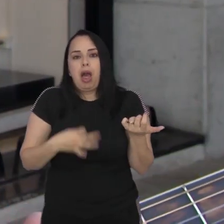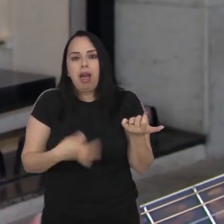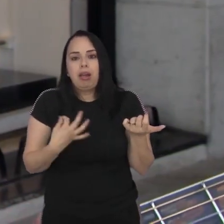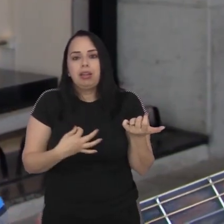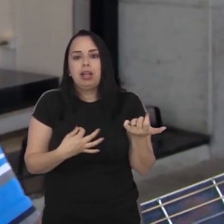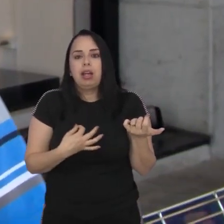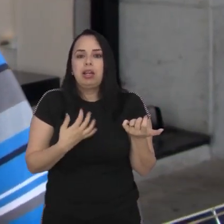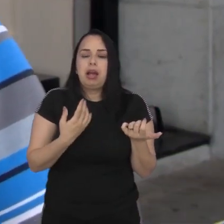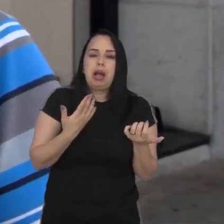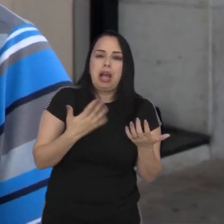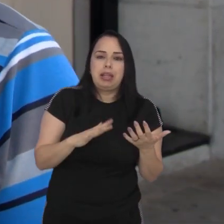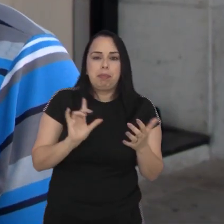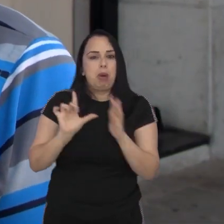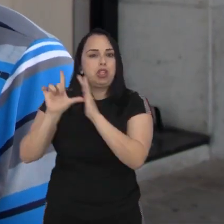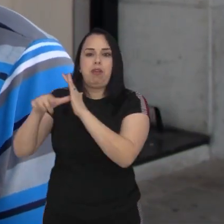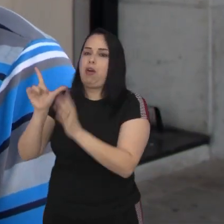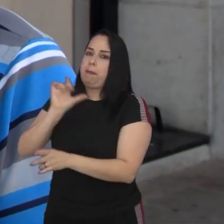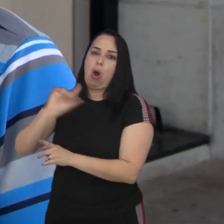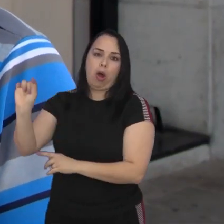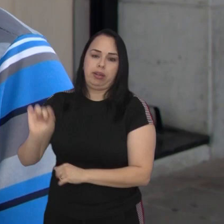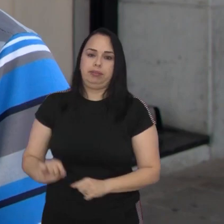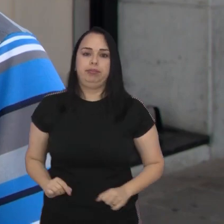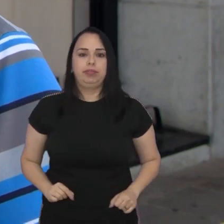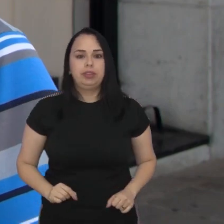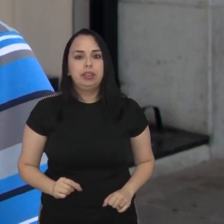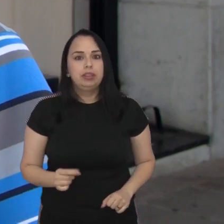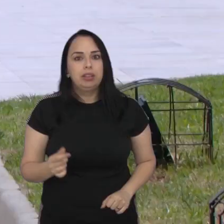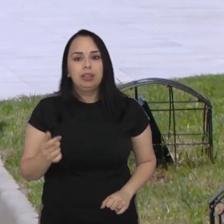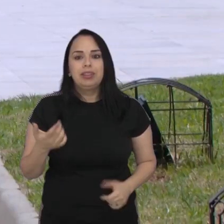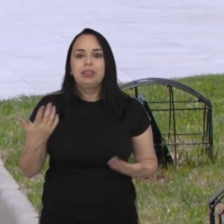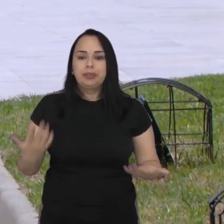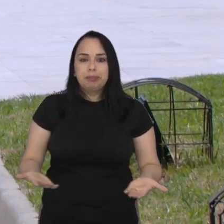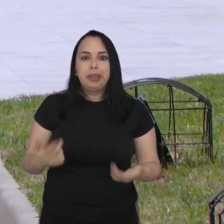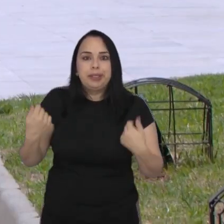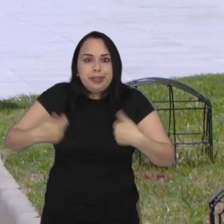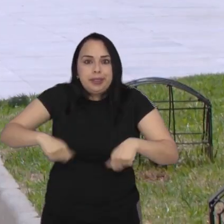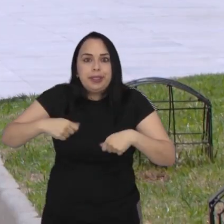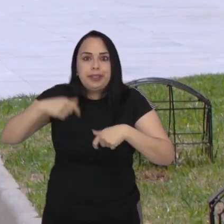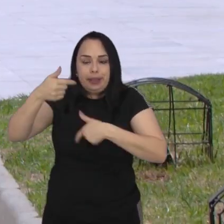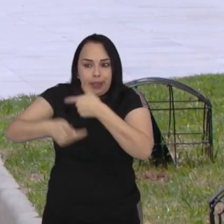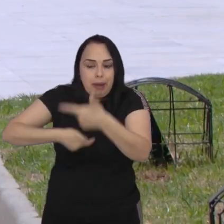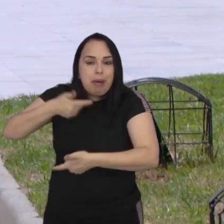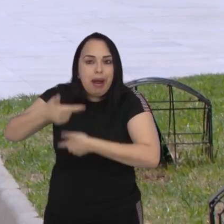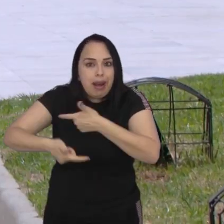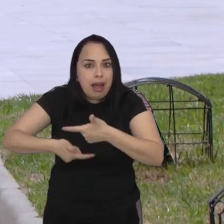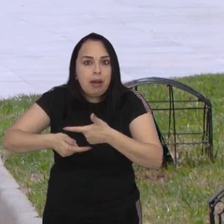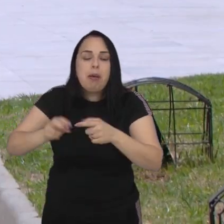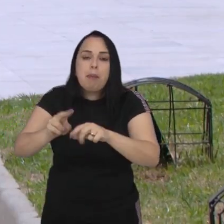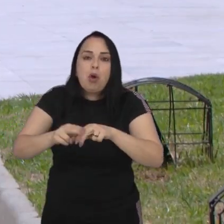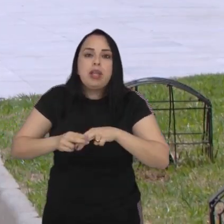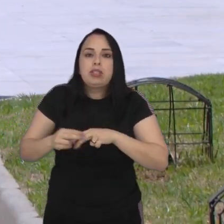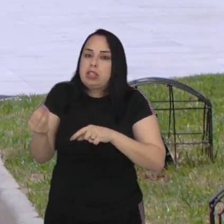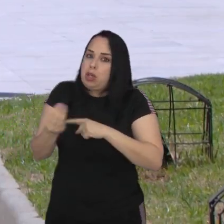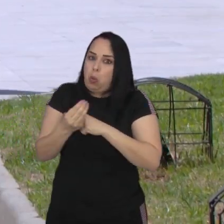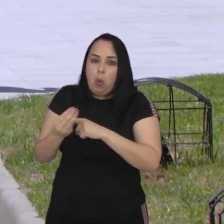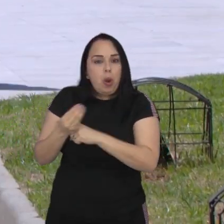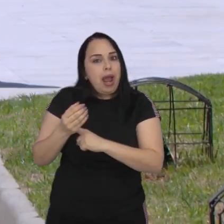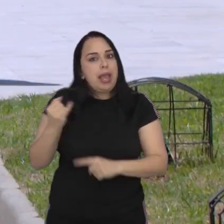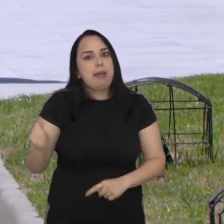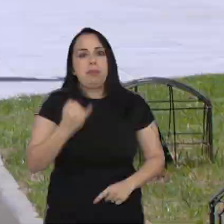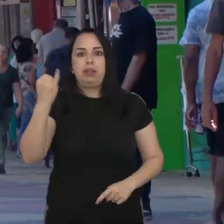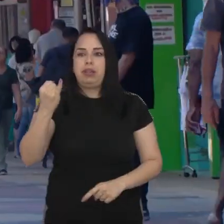Aí chega uma hora não aguenta mais vou embora E para quem não consegue escapar do sol a prevenção é